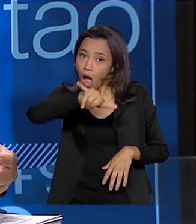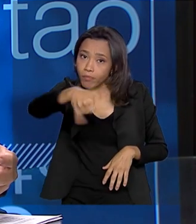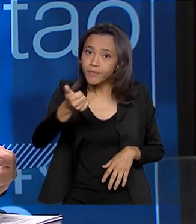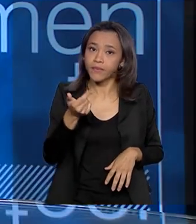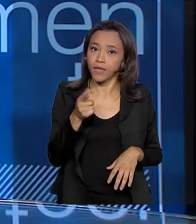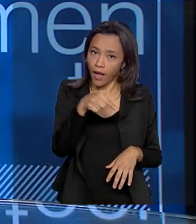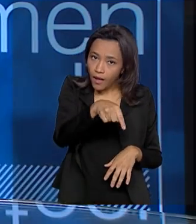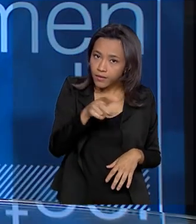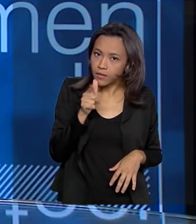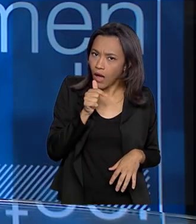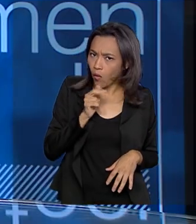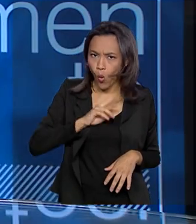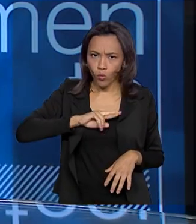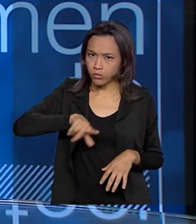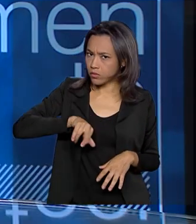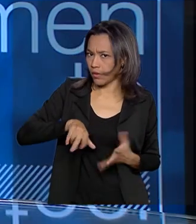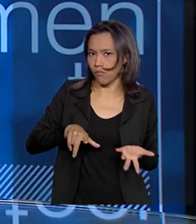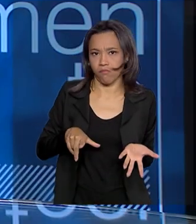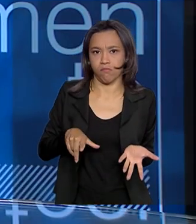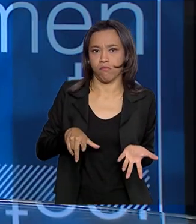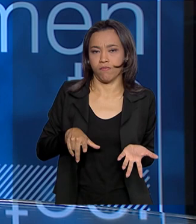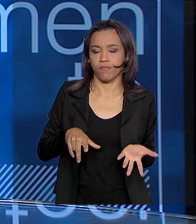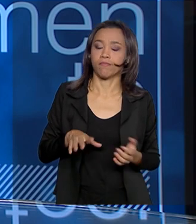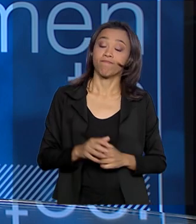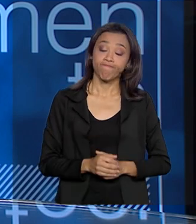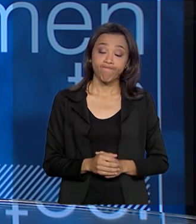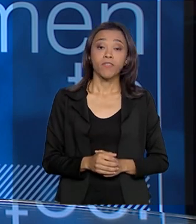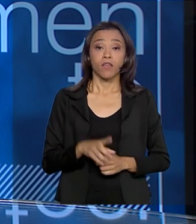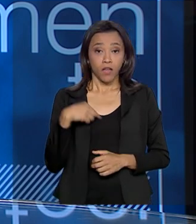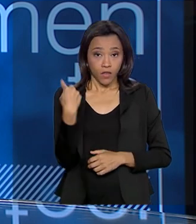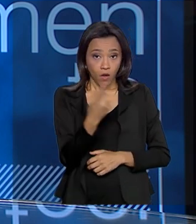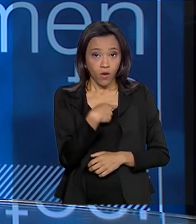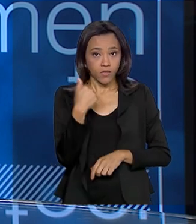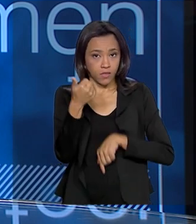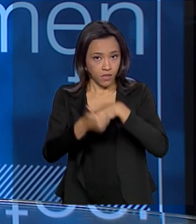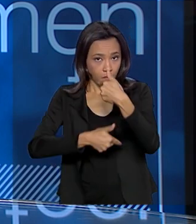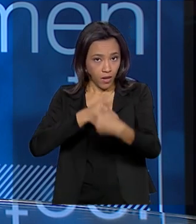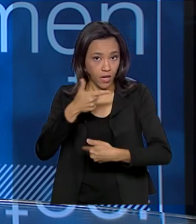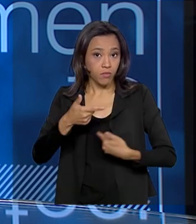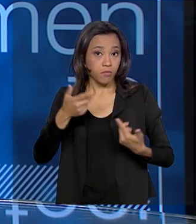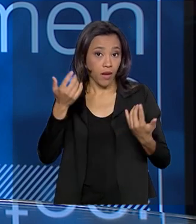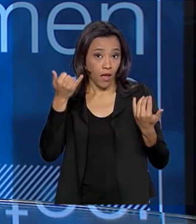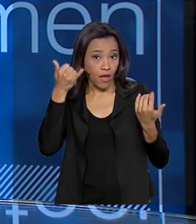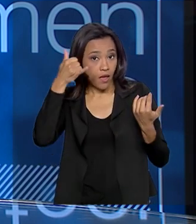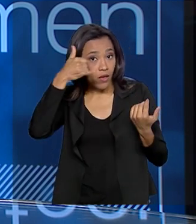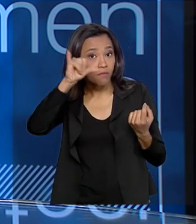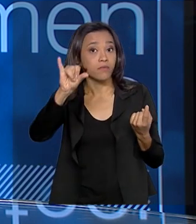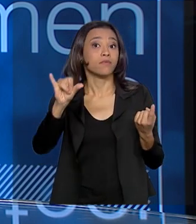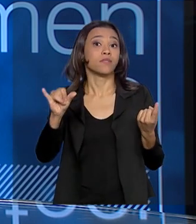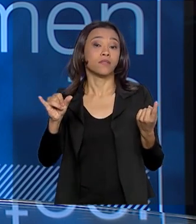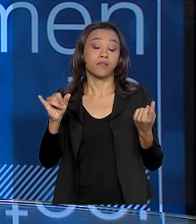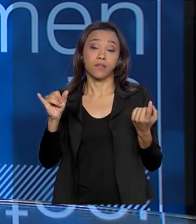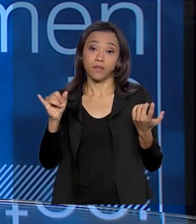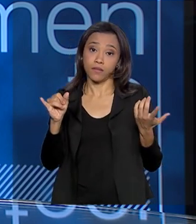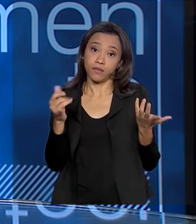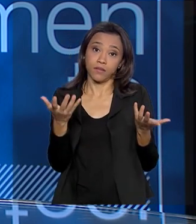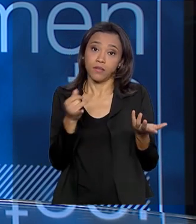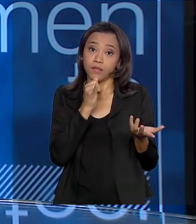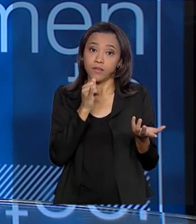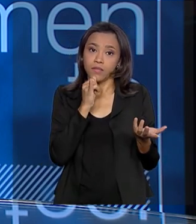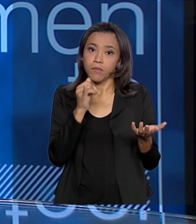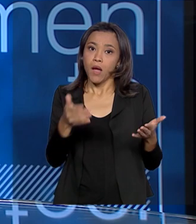ou não? Nós trabalhamos realmente na linha de prevenir, de conseguir dar certa